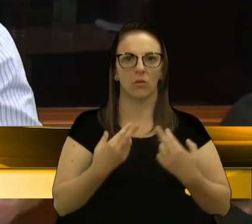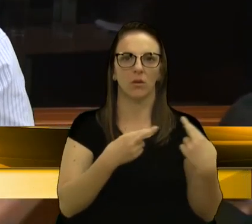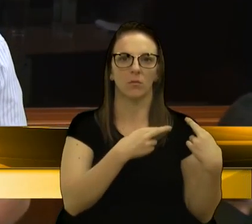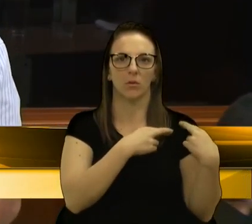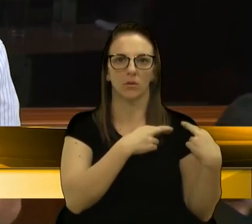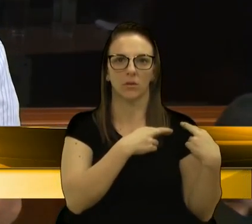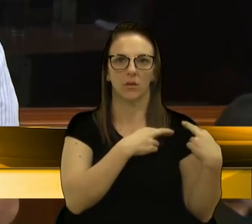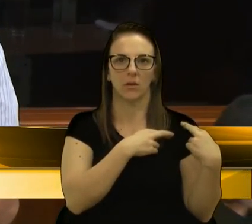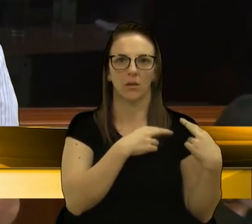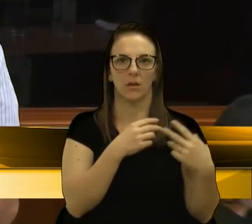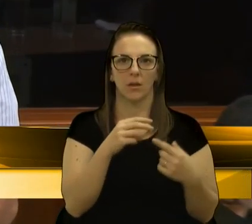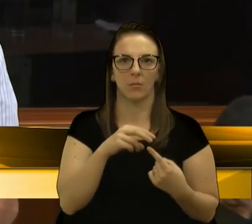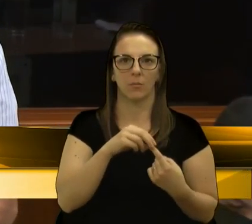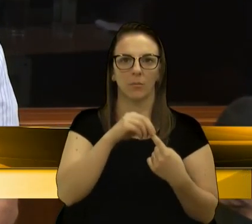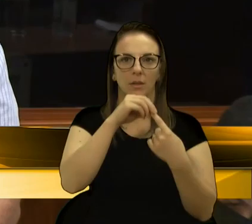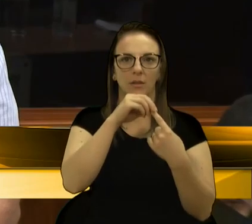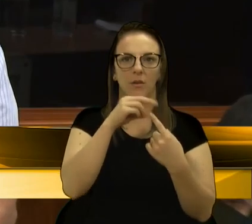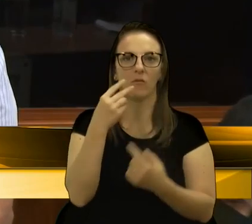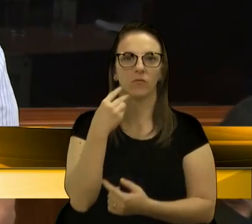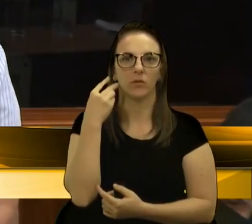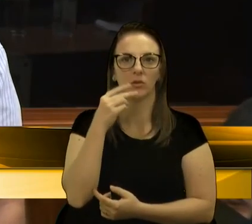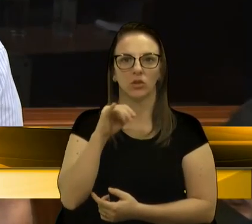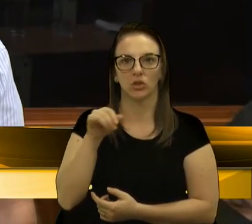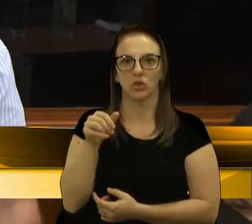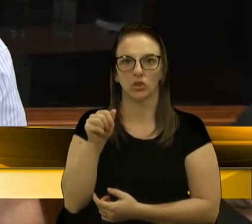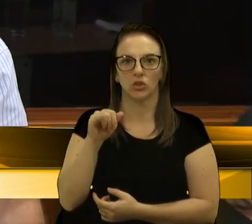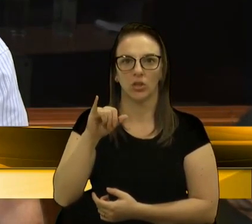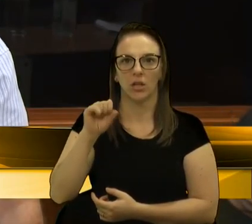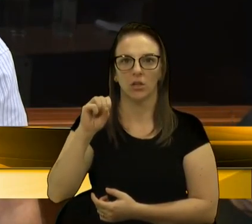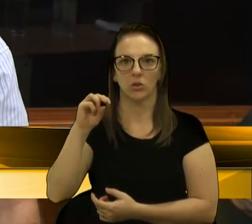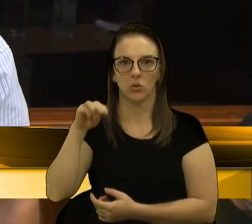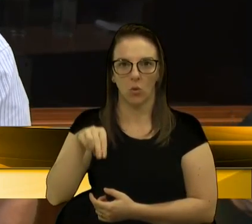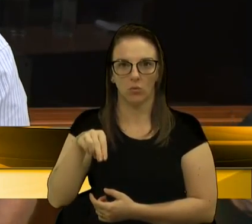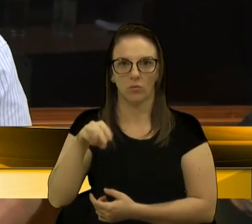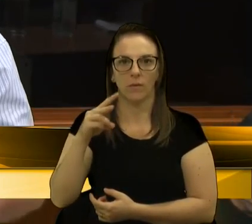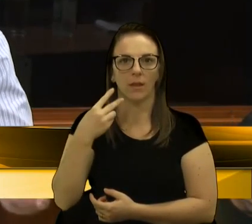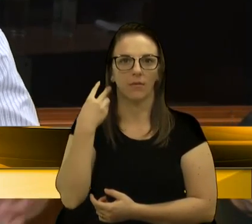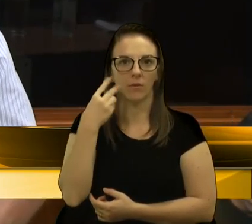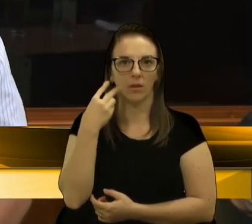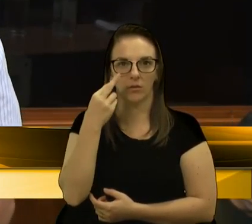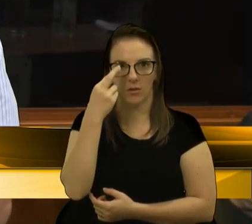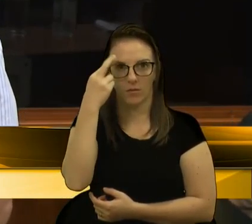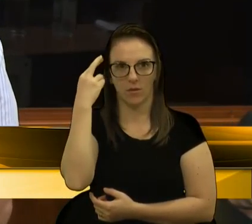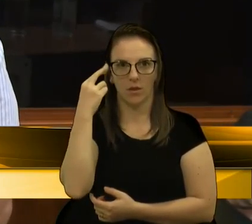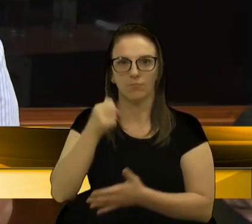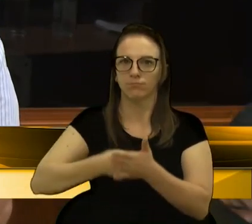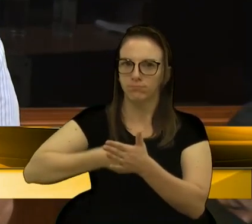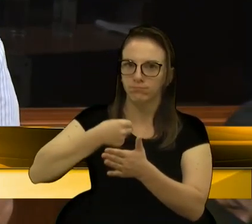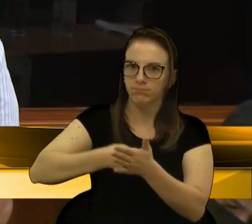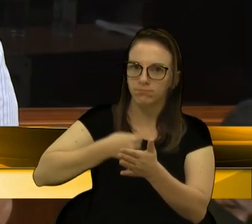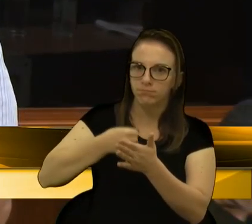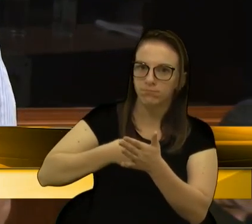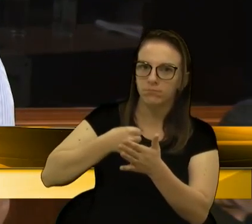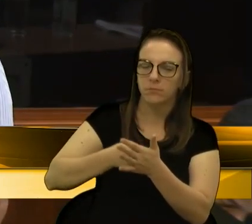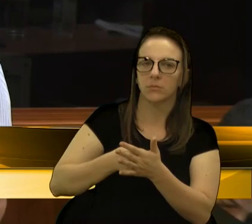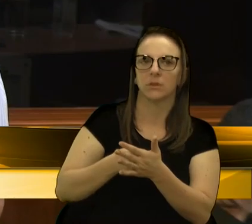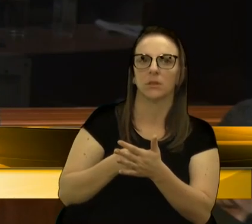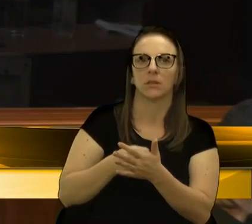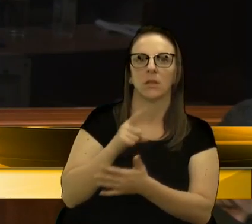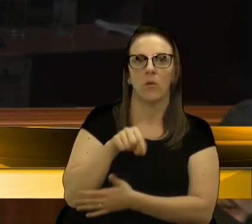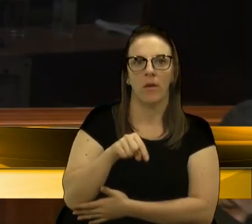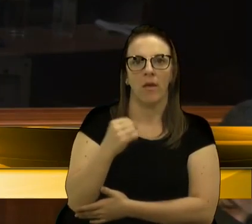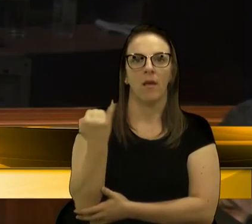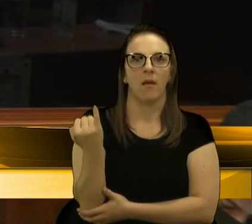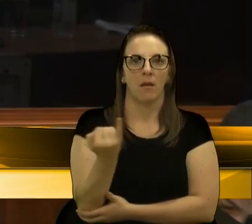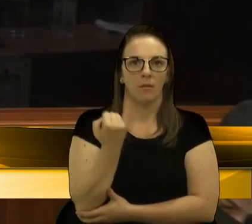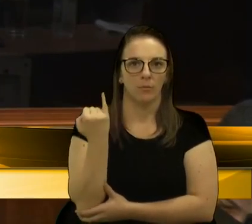Jaiso, quem lembra é o vereador Jaiso. Então, assim, e o vereador Rafael tem sido incansável nessa luta. Então, a importância desse,